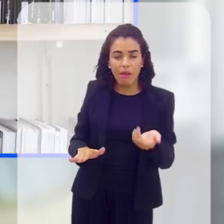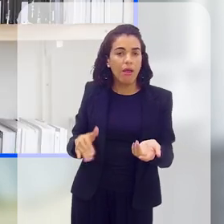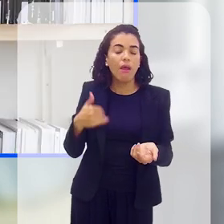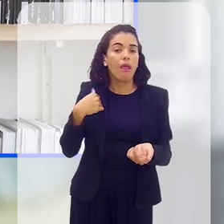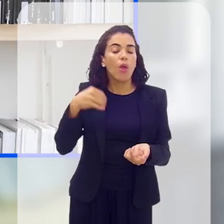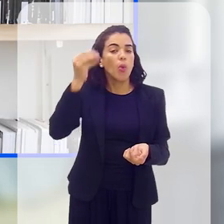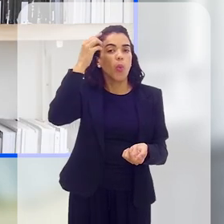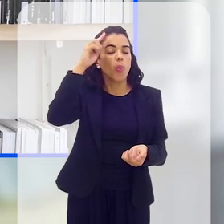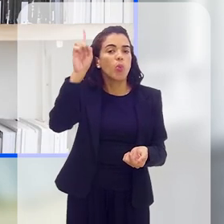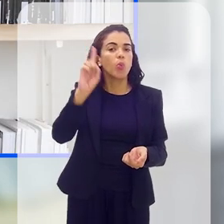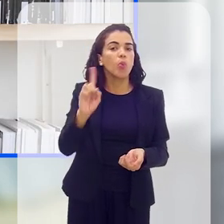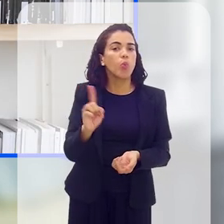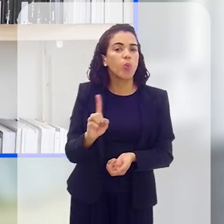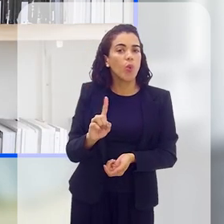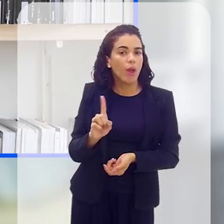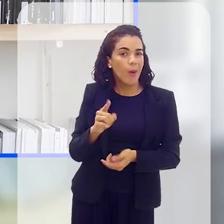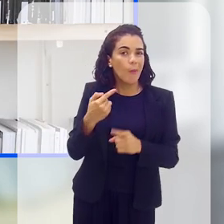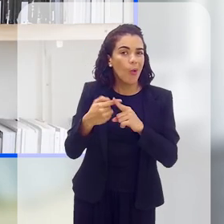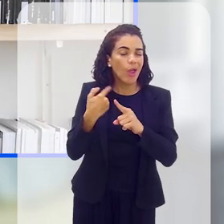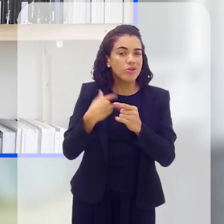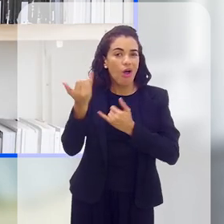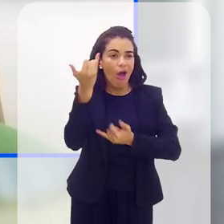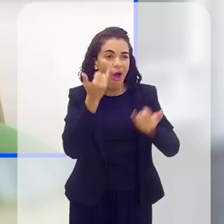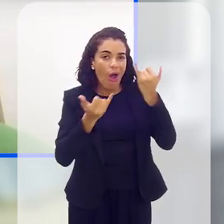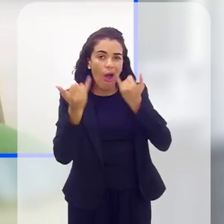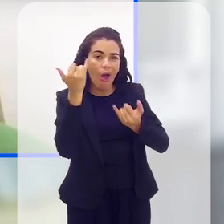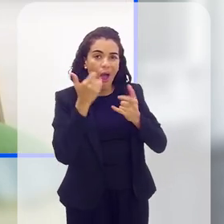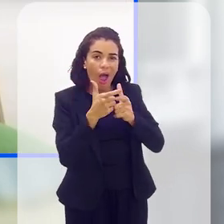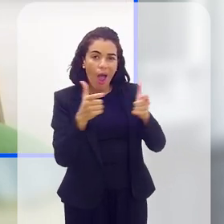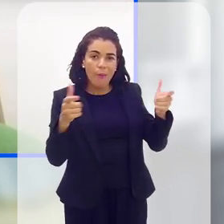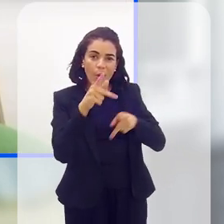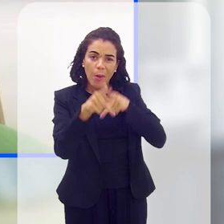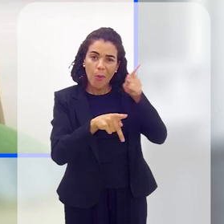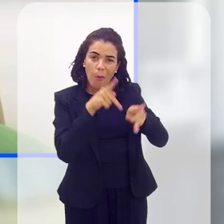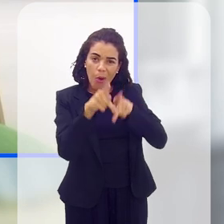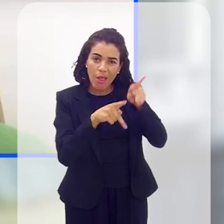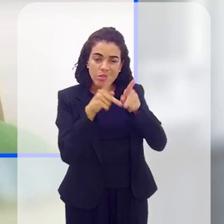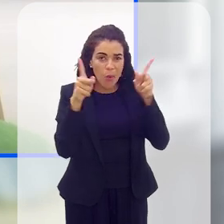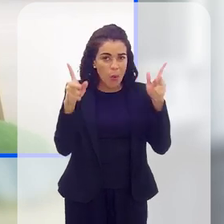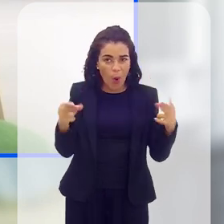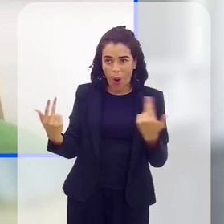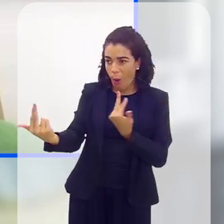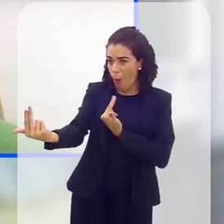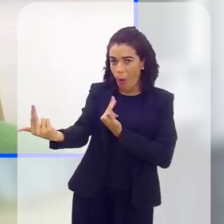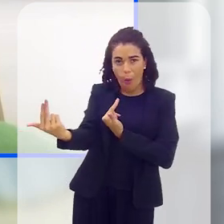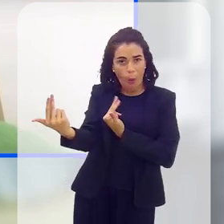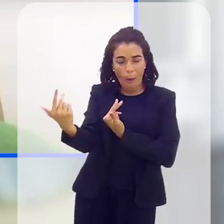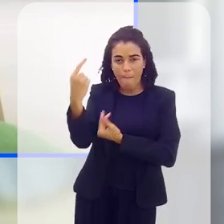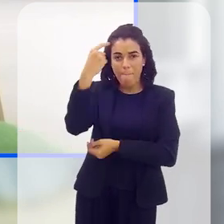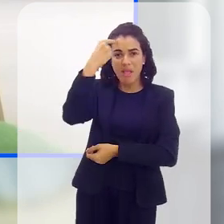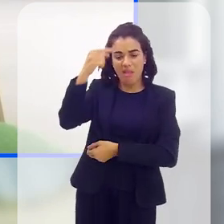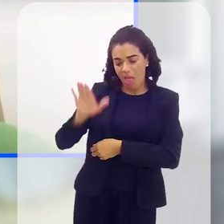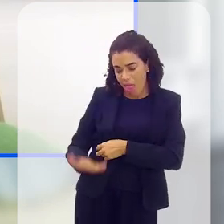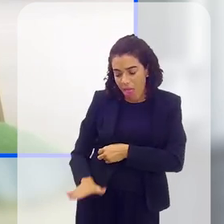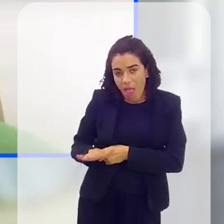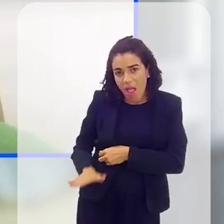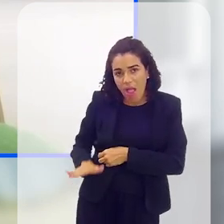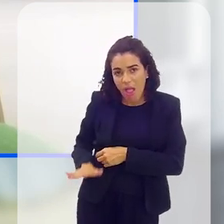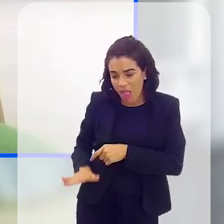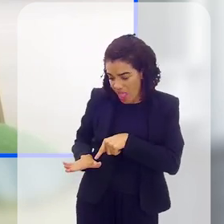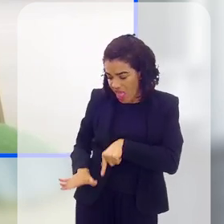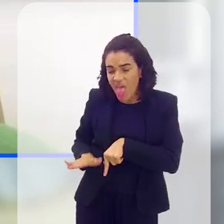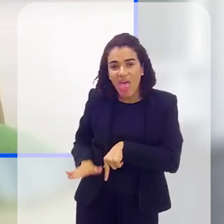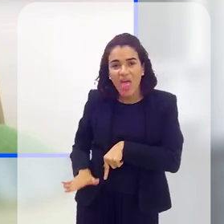forma que eu conhecia até então é a que a maioria da população conhece. E ele falou, não, não. É o